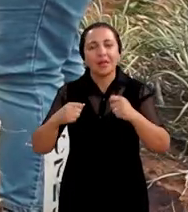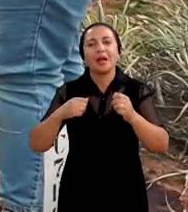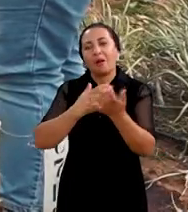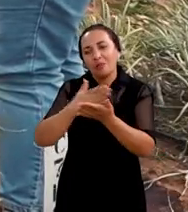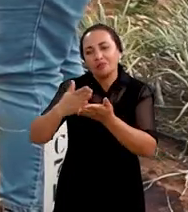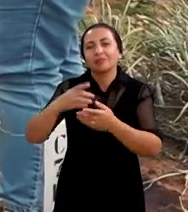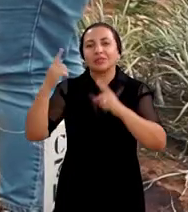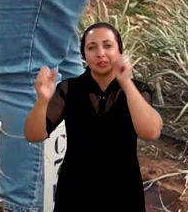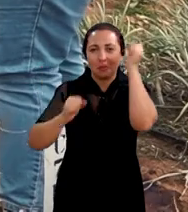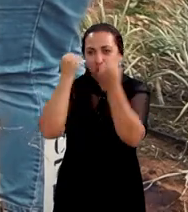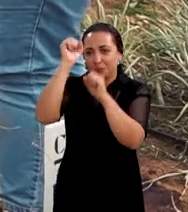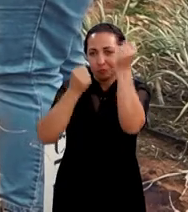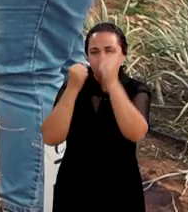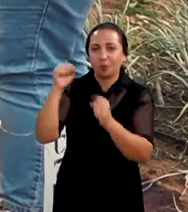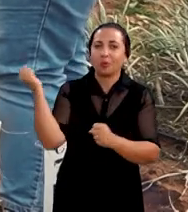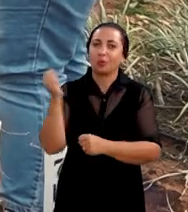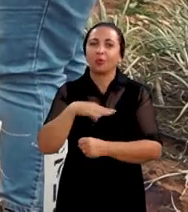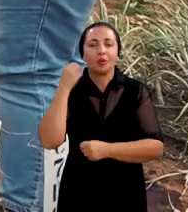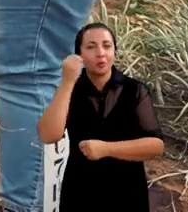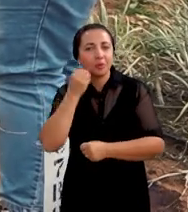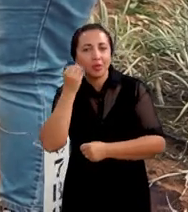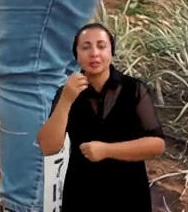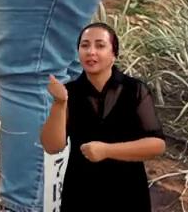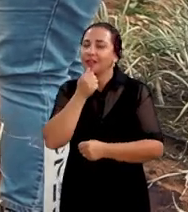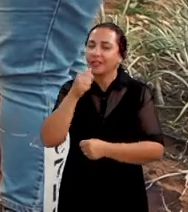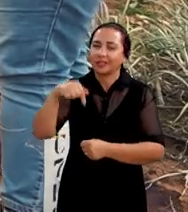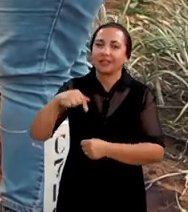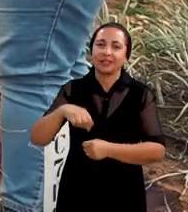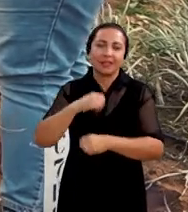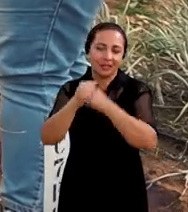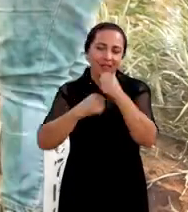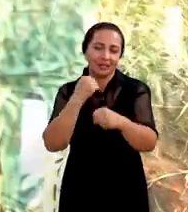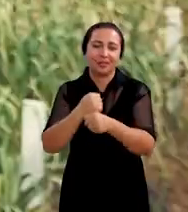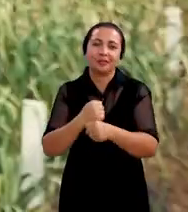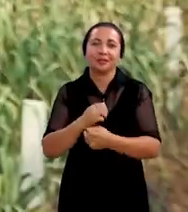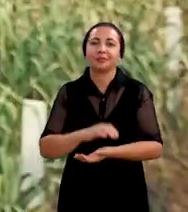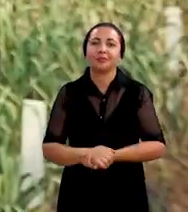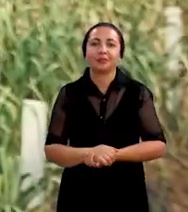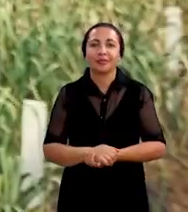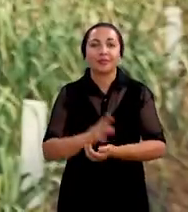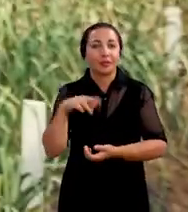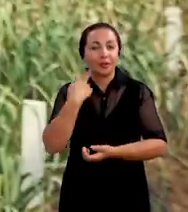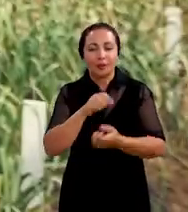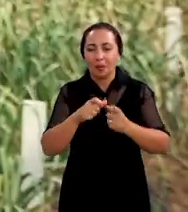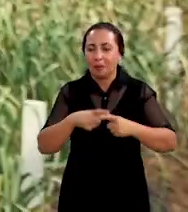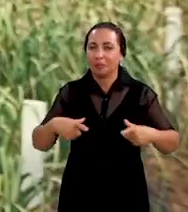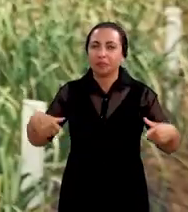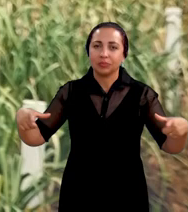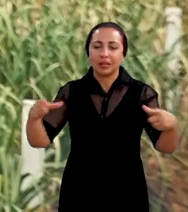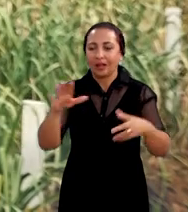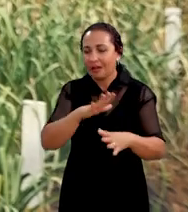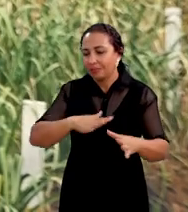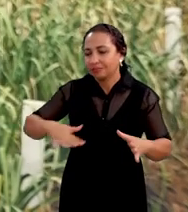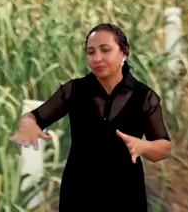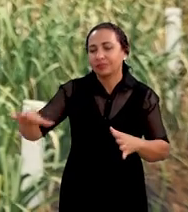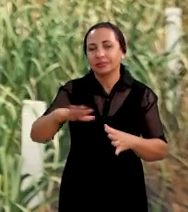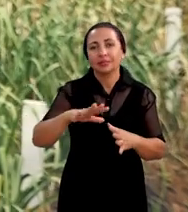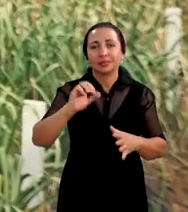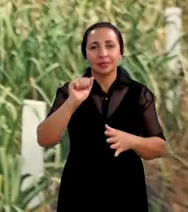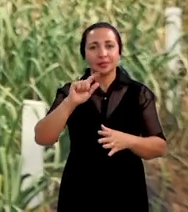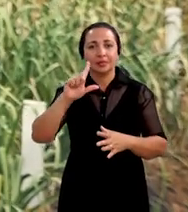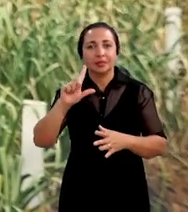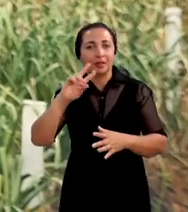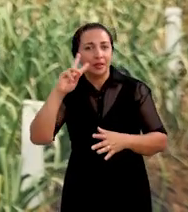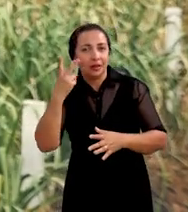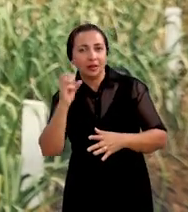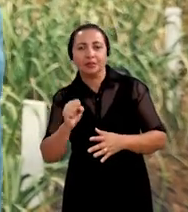iniciar a produção comercial com os novos experimentos ainda esse ano a gente vai ampliar mais a área com